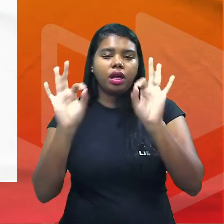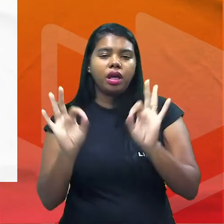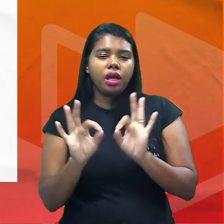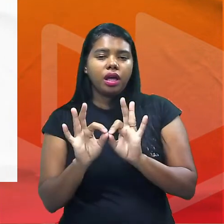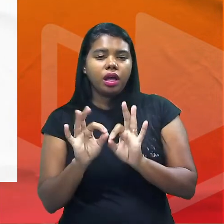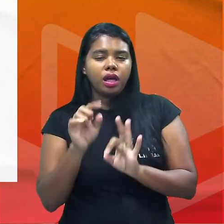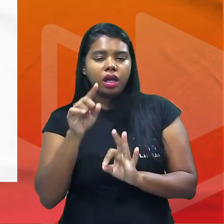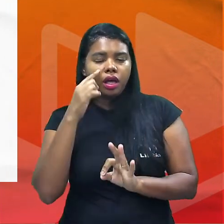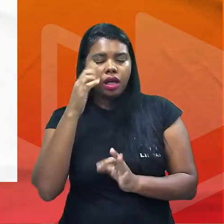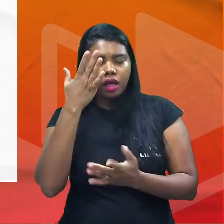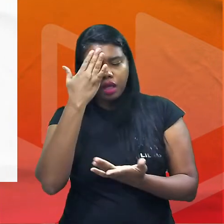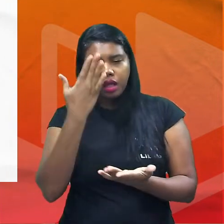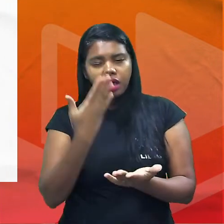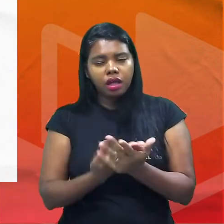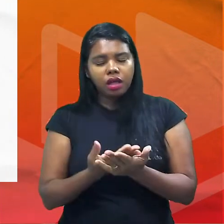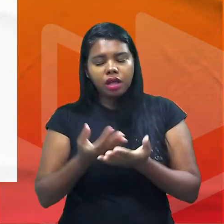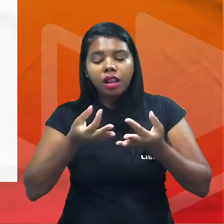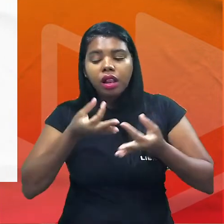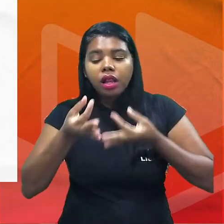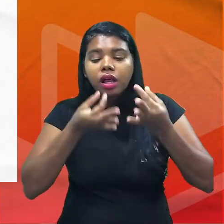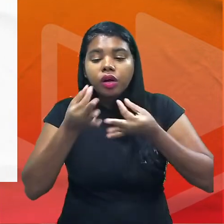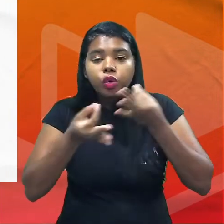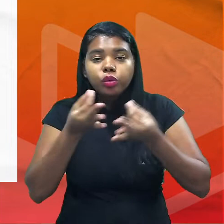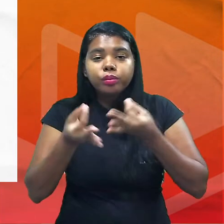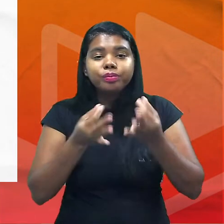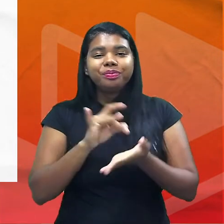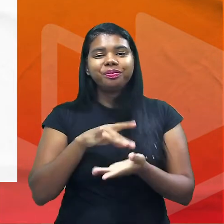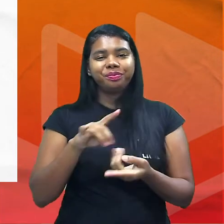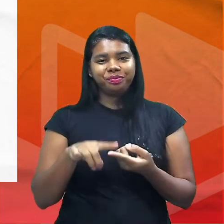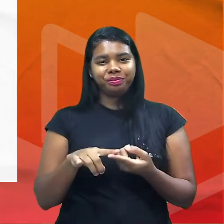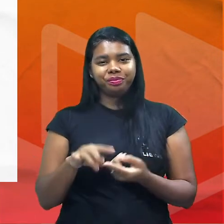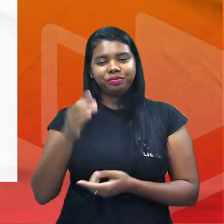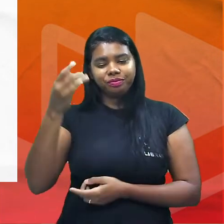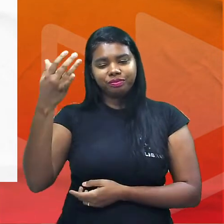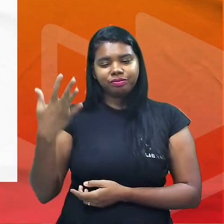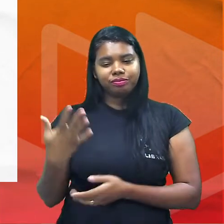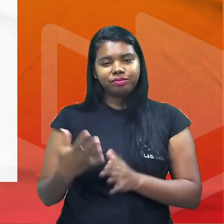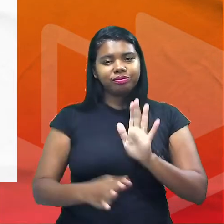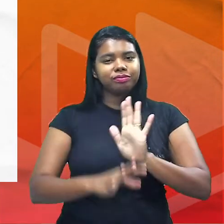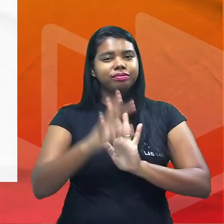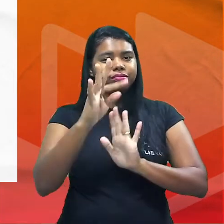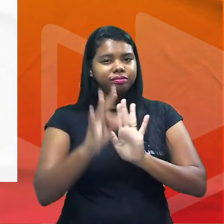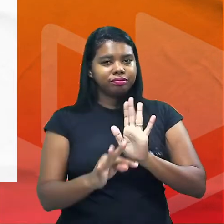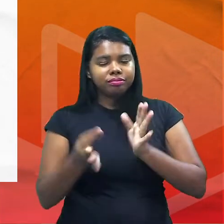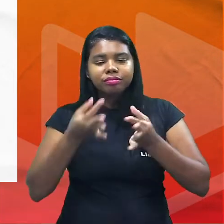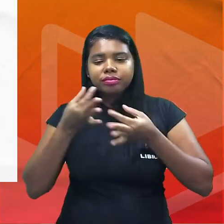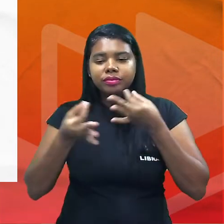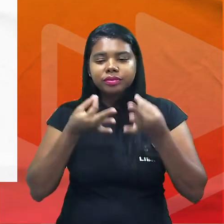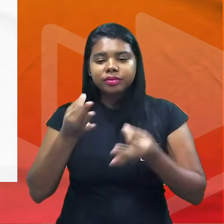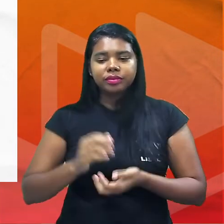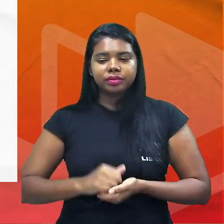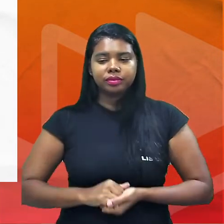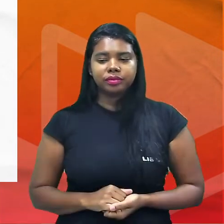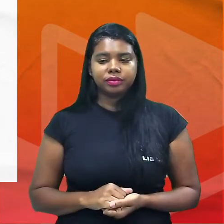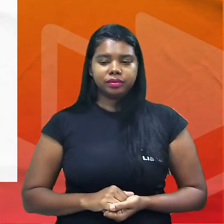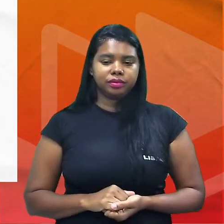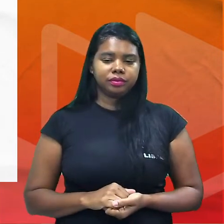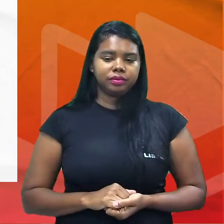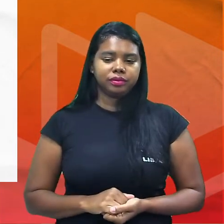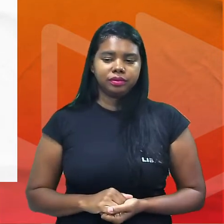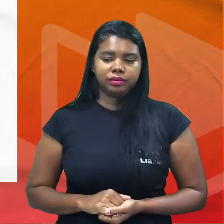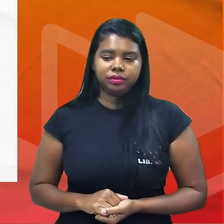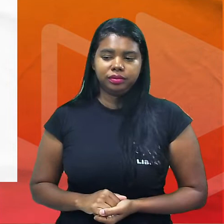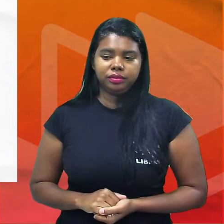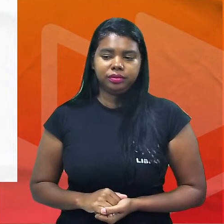vista são argumentos então no comando ele já está dizendo que o texto é dissertativo argumentativo se porventura ele vier com uma